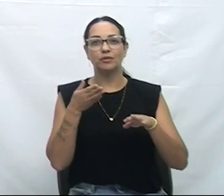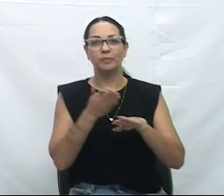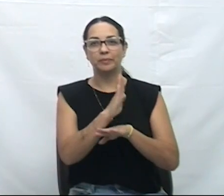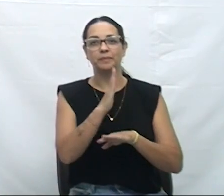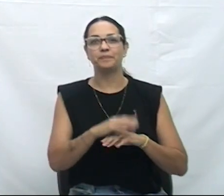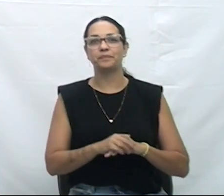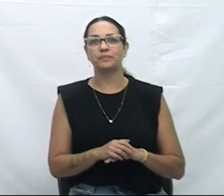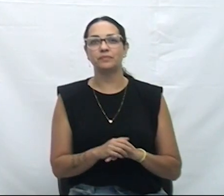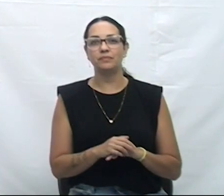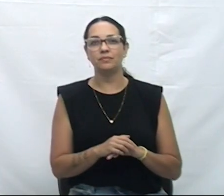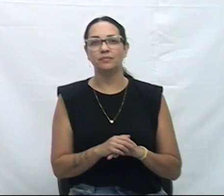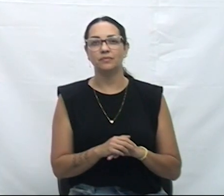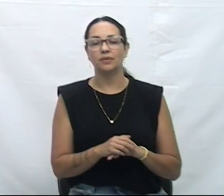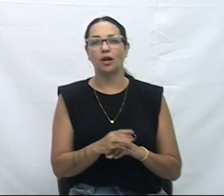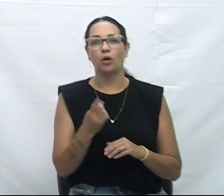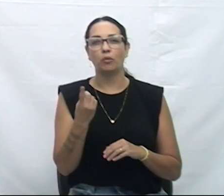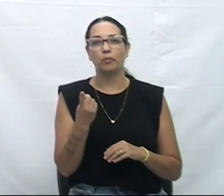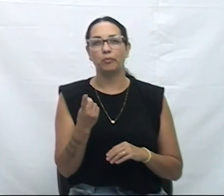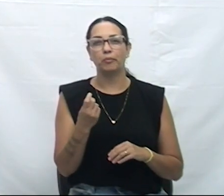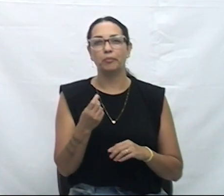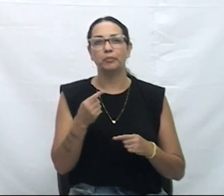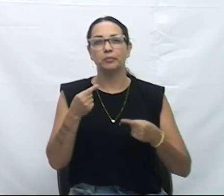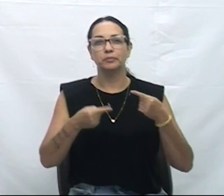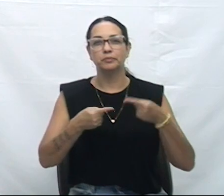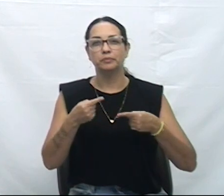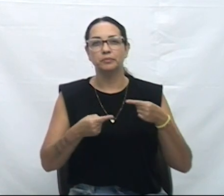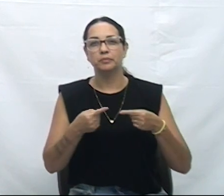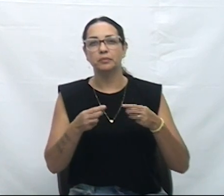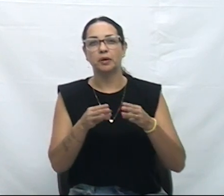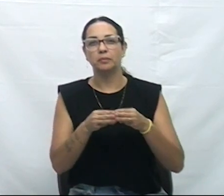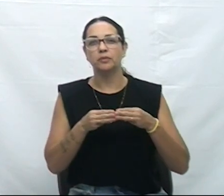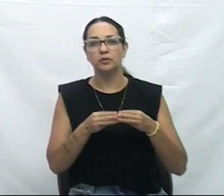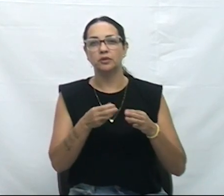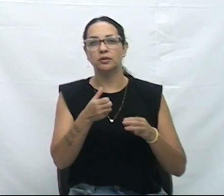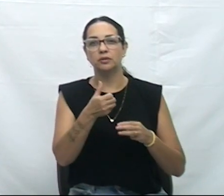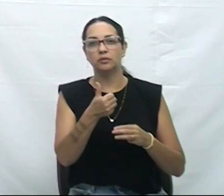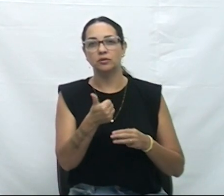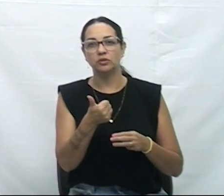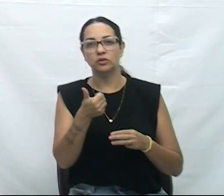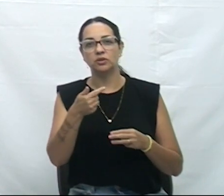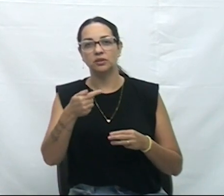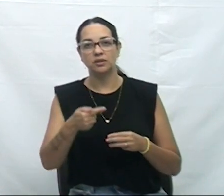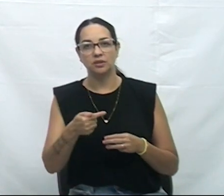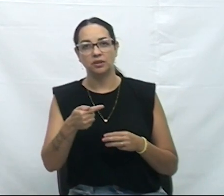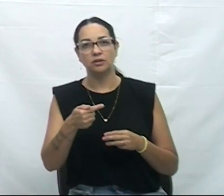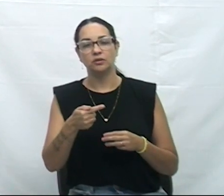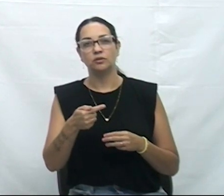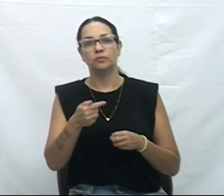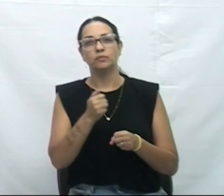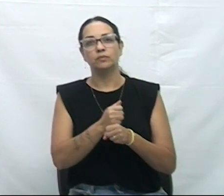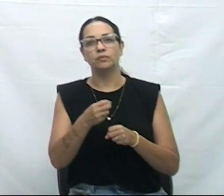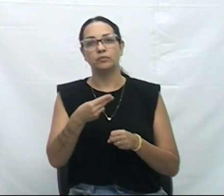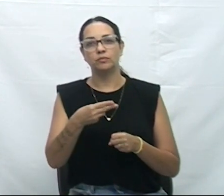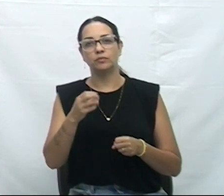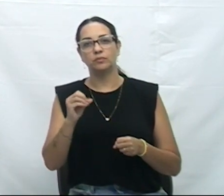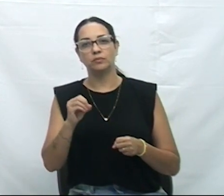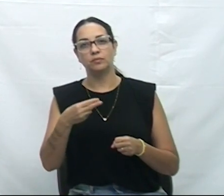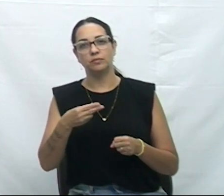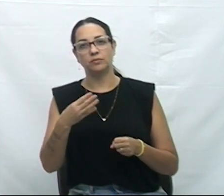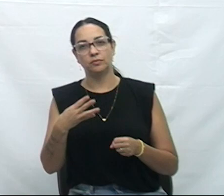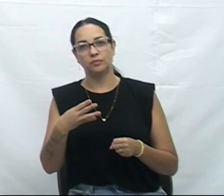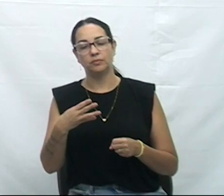Em única discussão e votação, a moção 17 de 2024, de autoria do vereador Zairio José